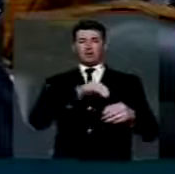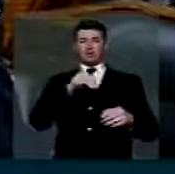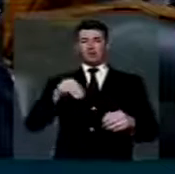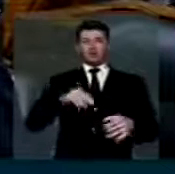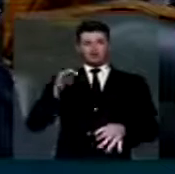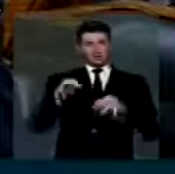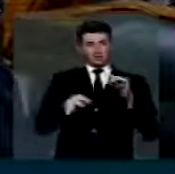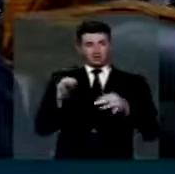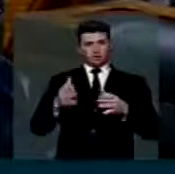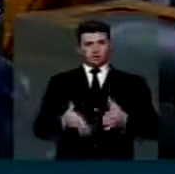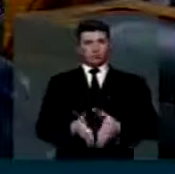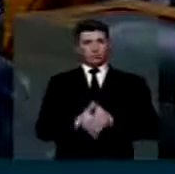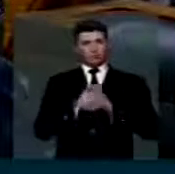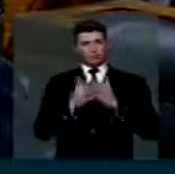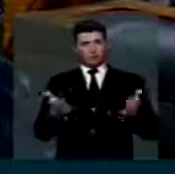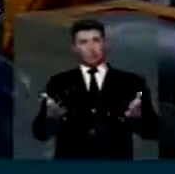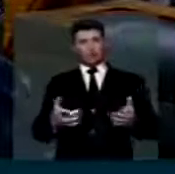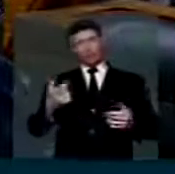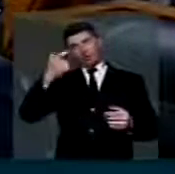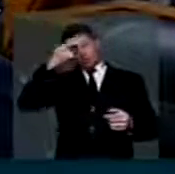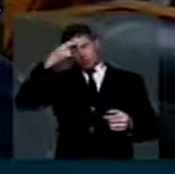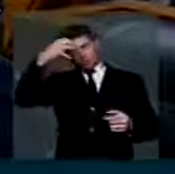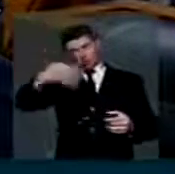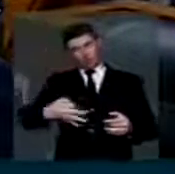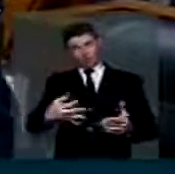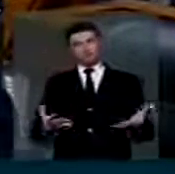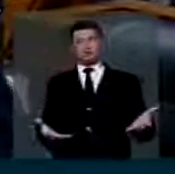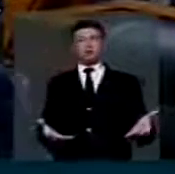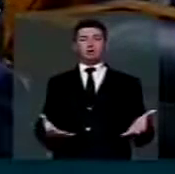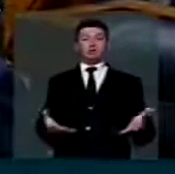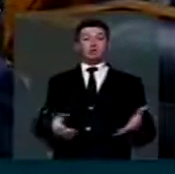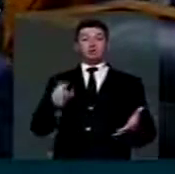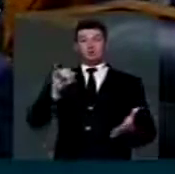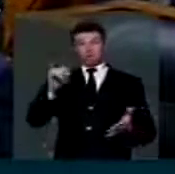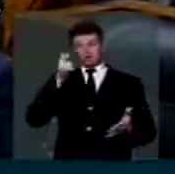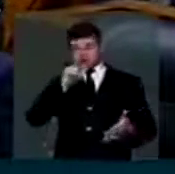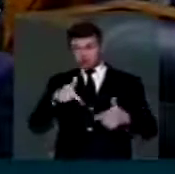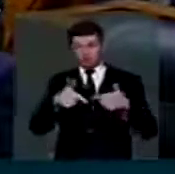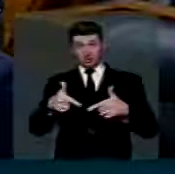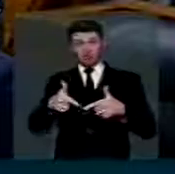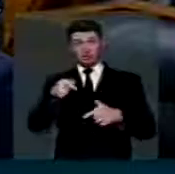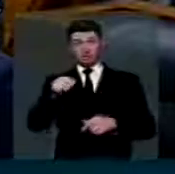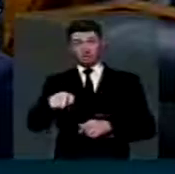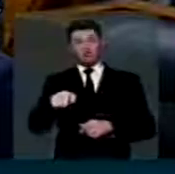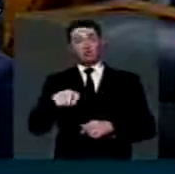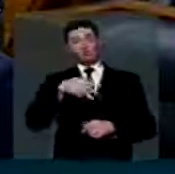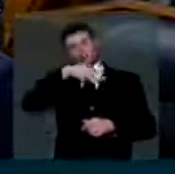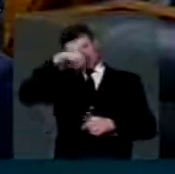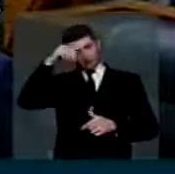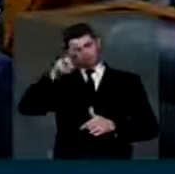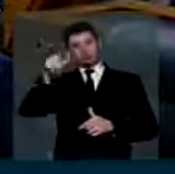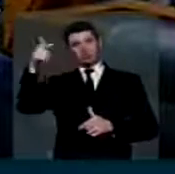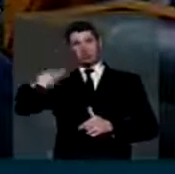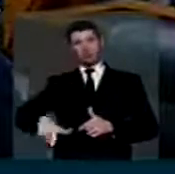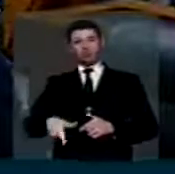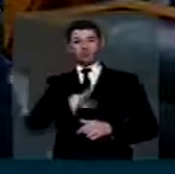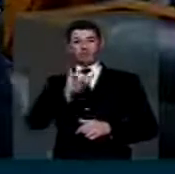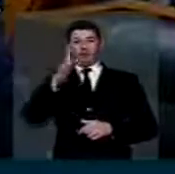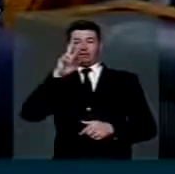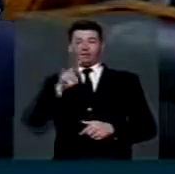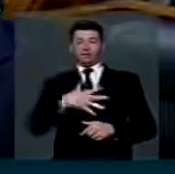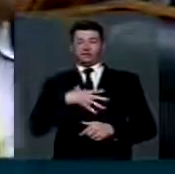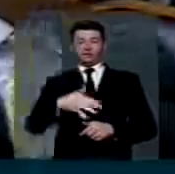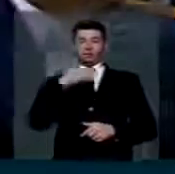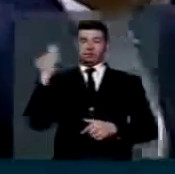da Justiça para que se conscientize no sentido de que se não agir, Mato Grosso do Sul poderá assistir à morte de seus